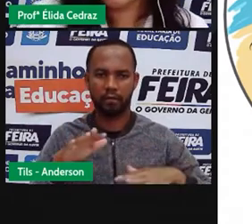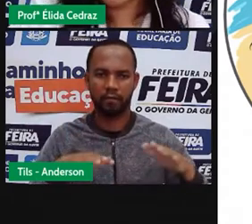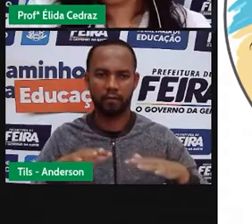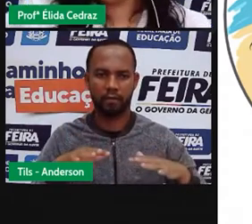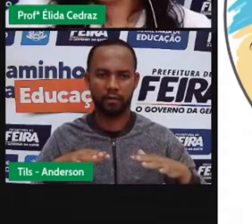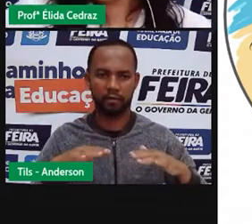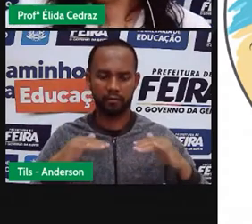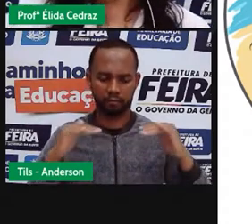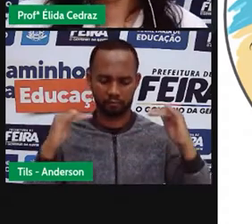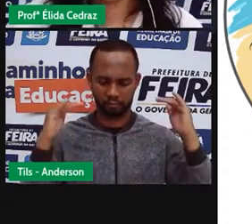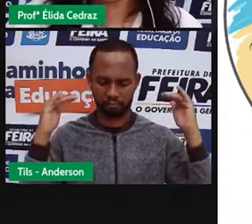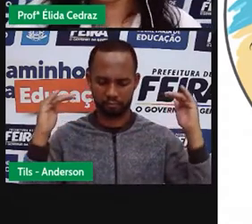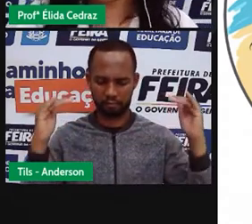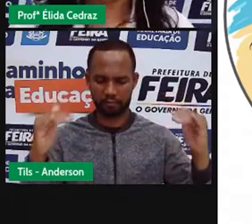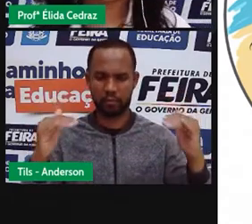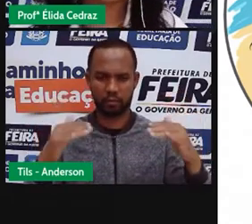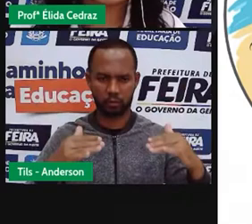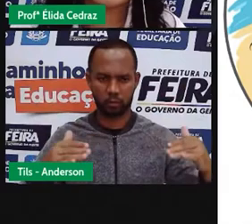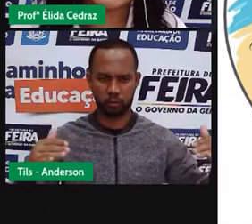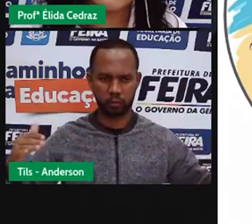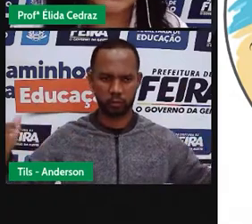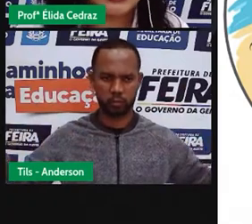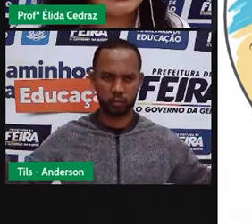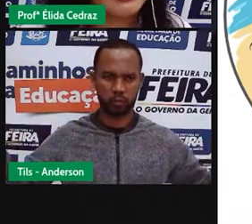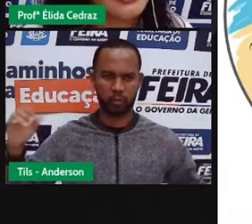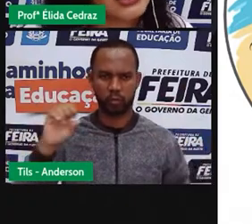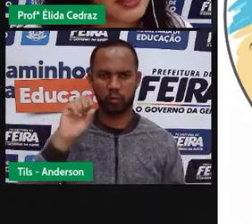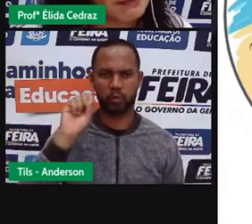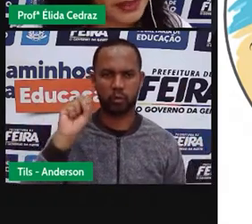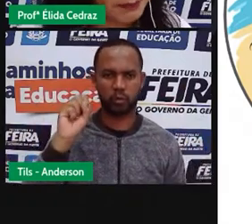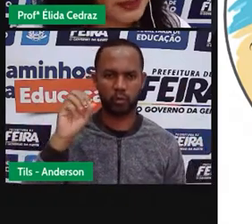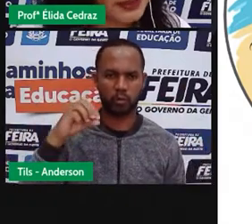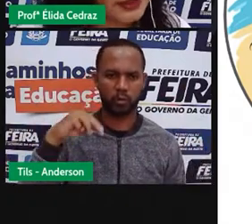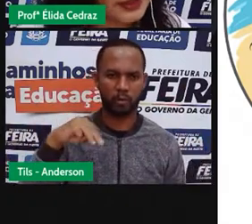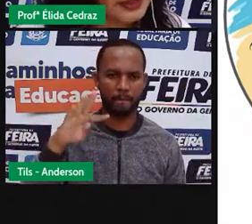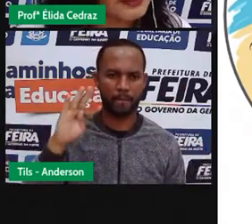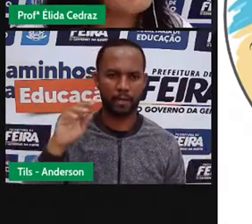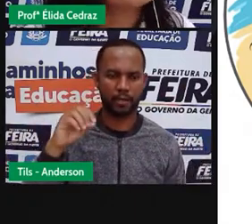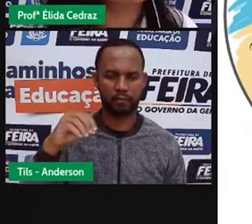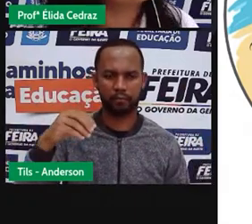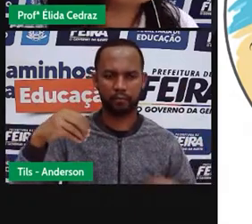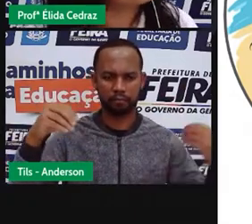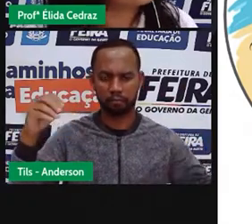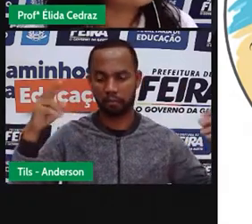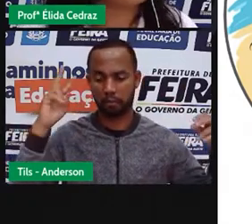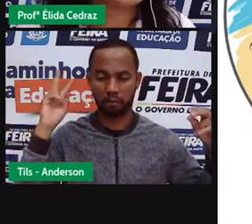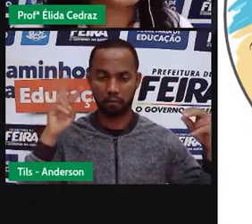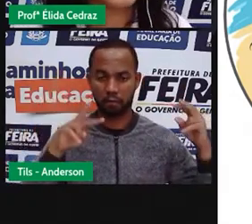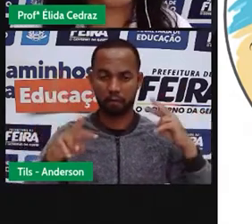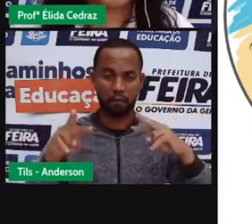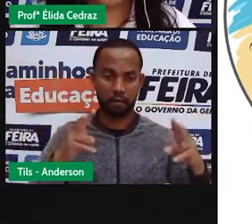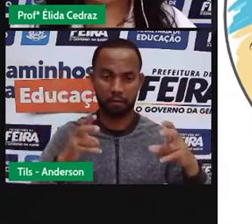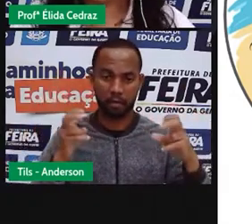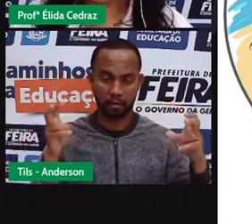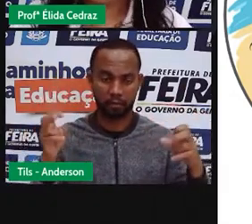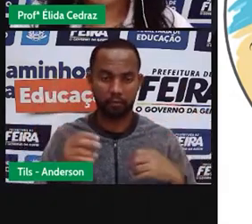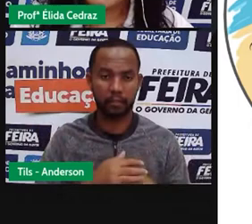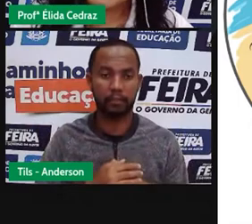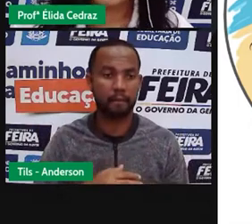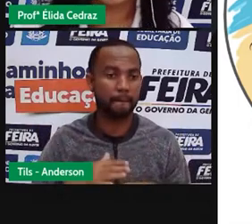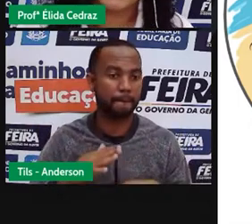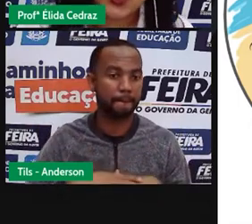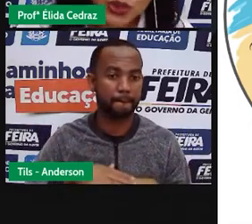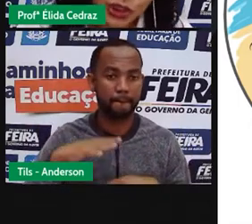ela está bem grande. E às vezes a sombra, ela está bem pequenininha. Pois é, quanto